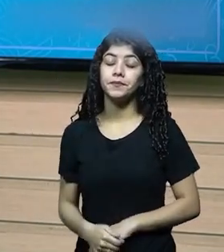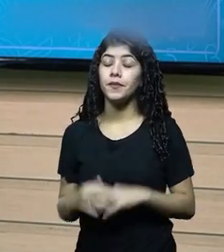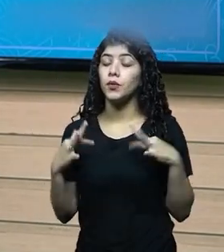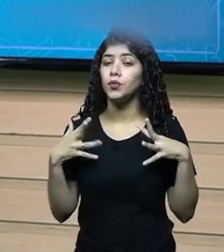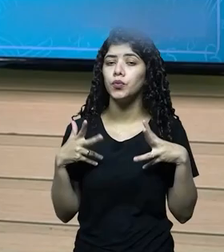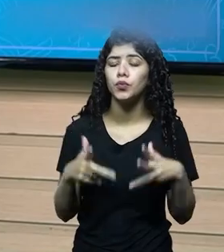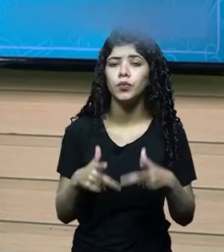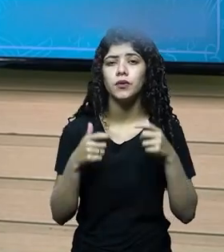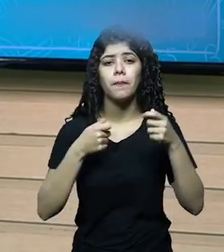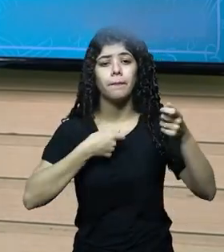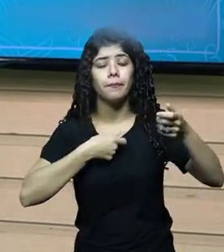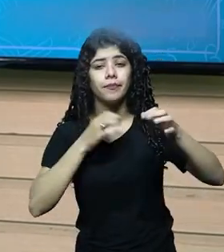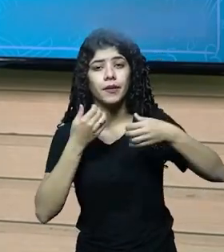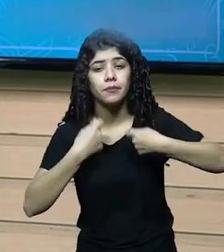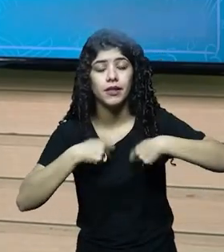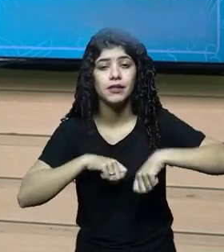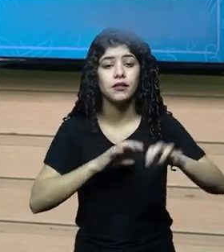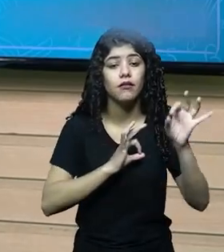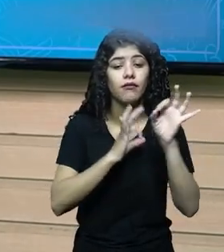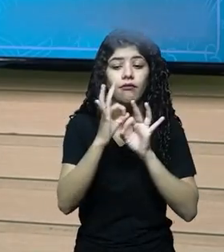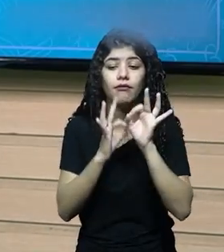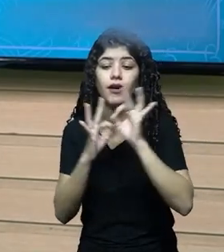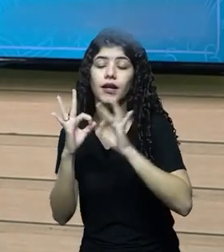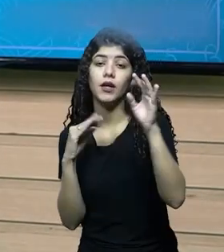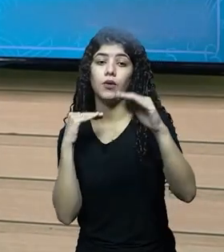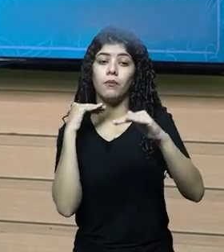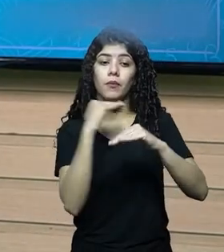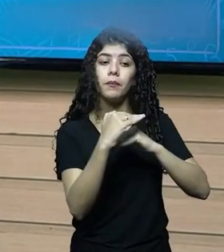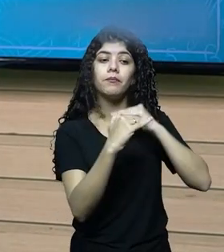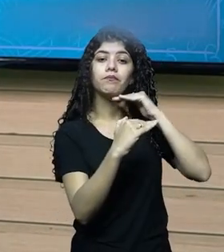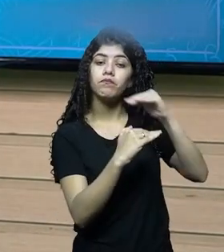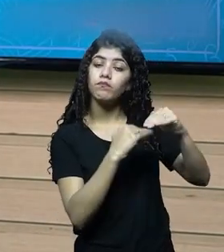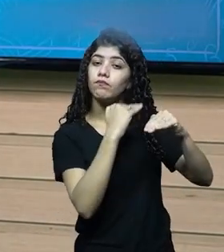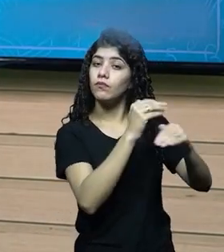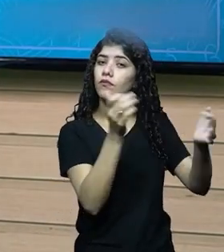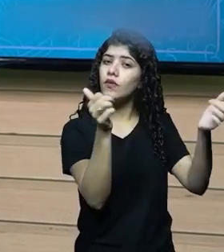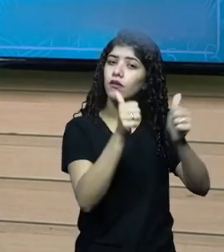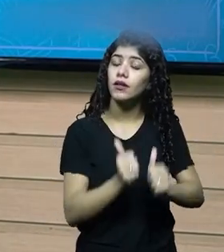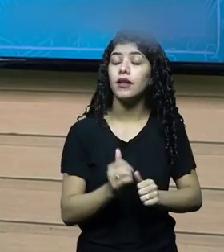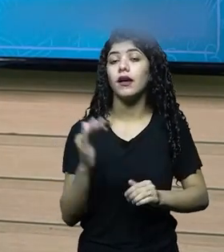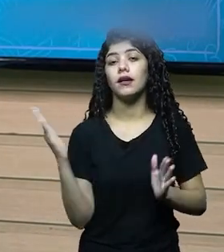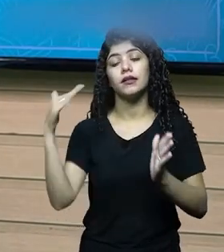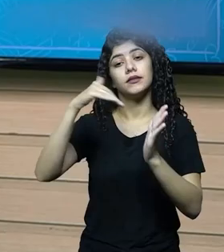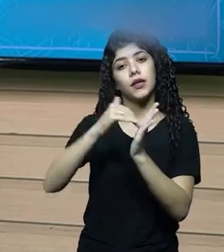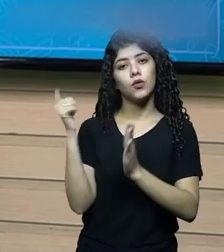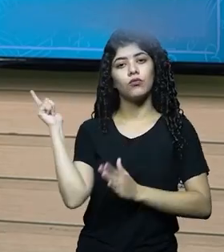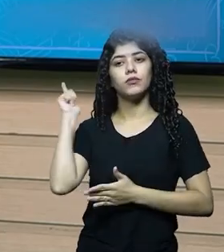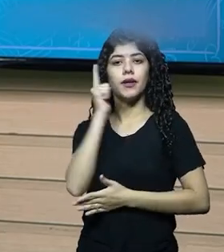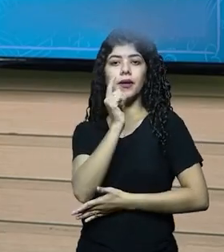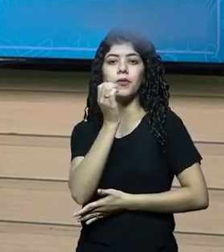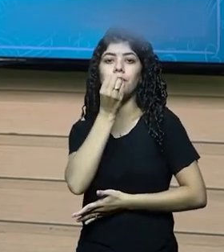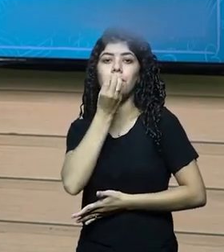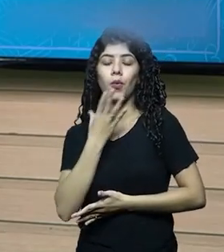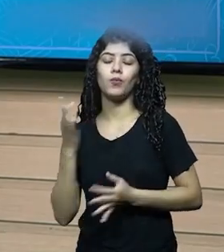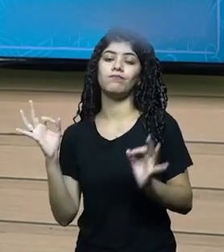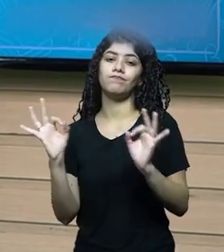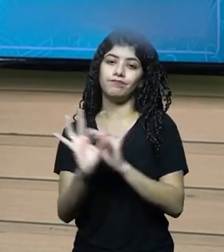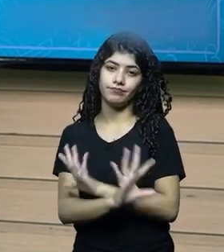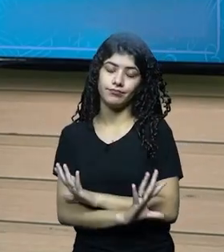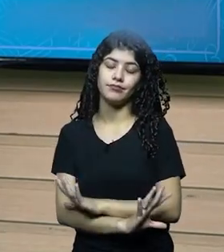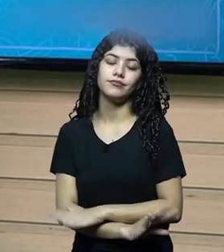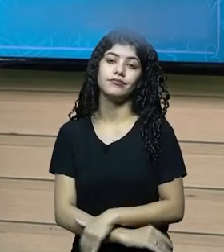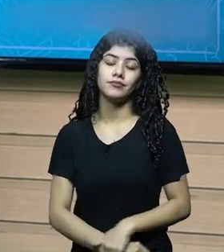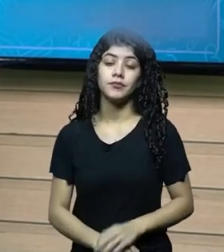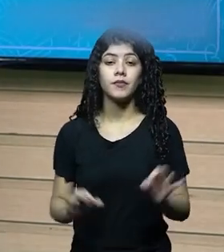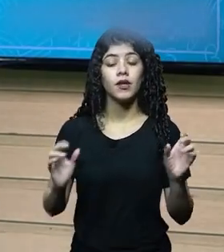tudo isso tem que ser avaliado período a cada período, até chegar no resultado final. É como se fosse, mais ou